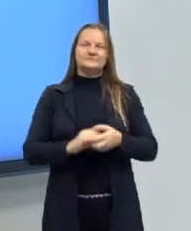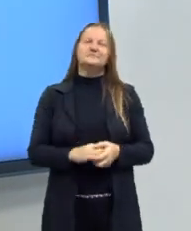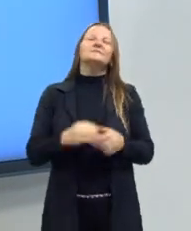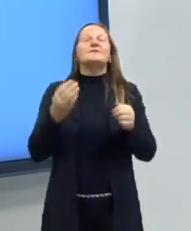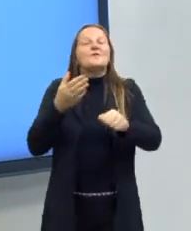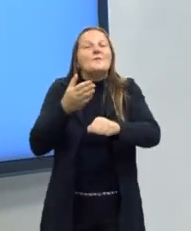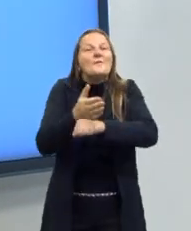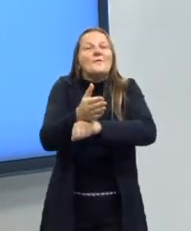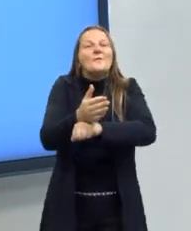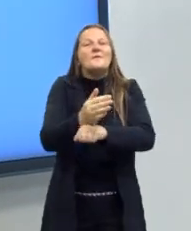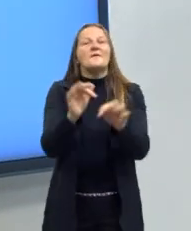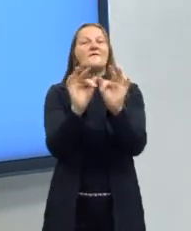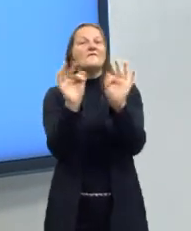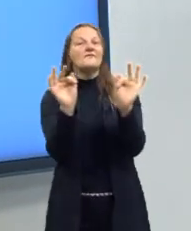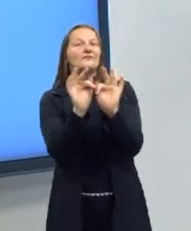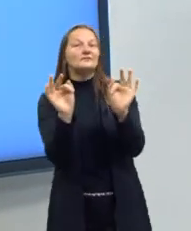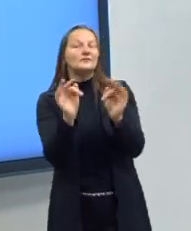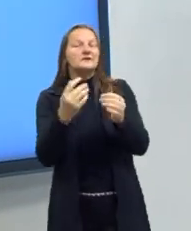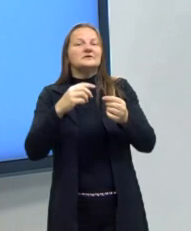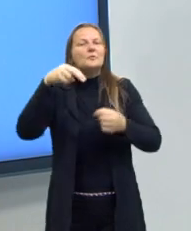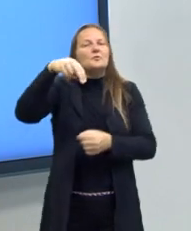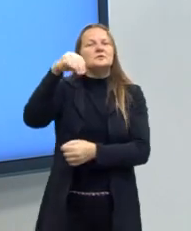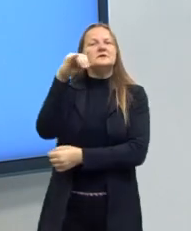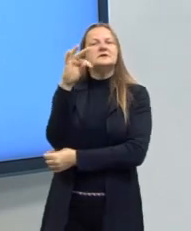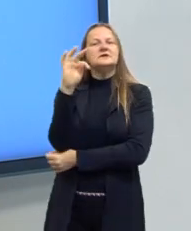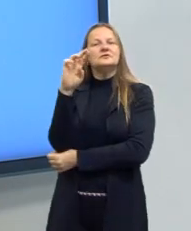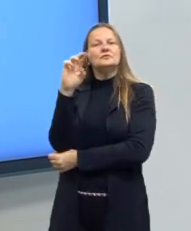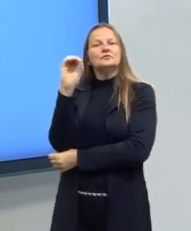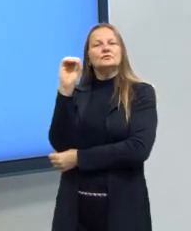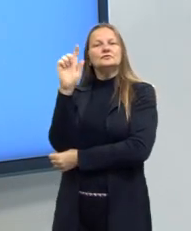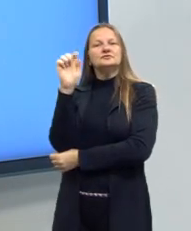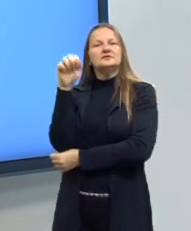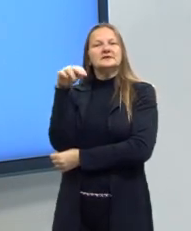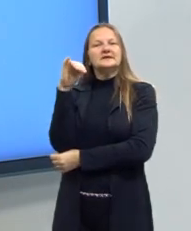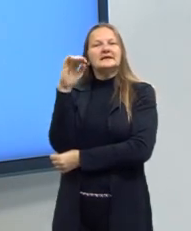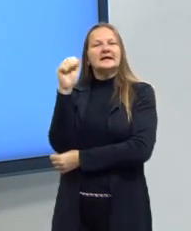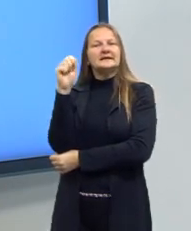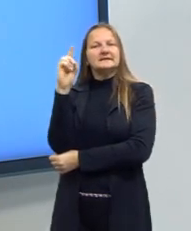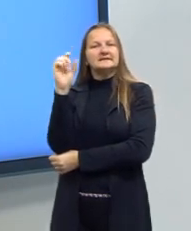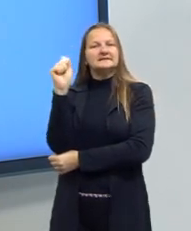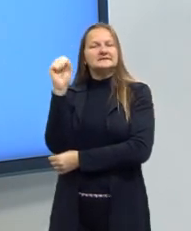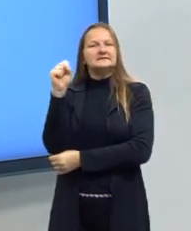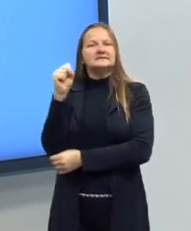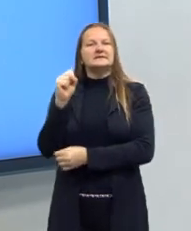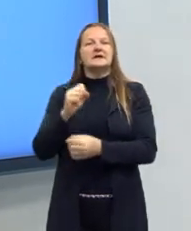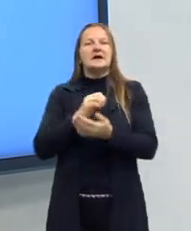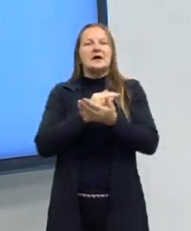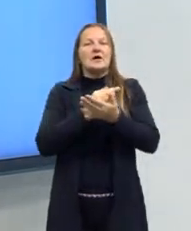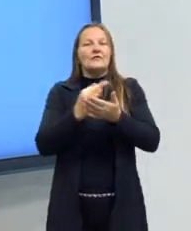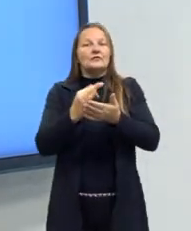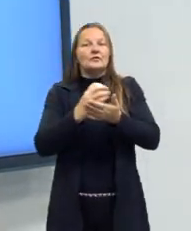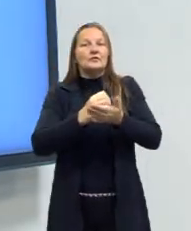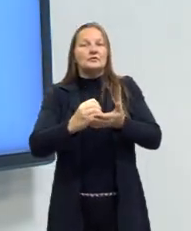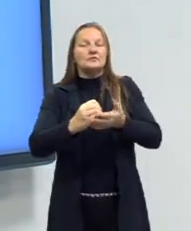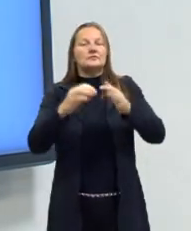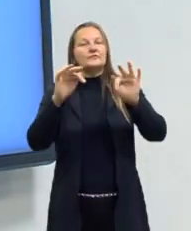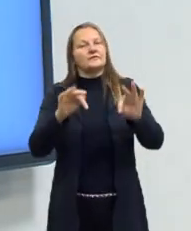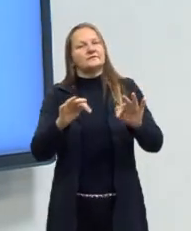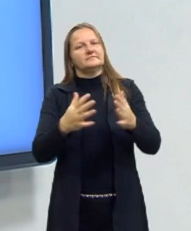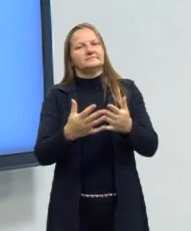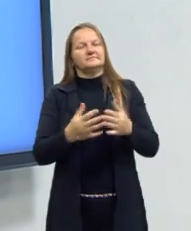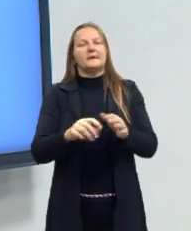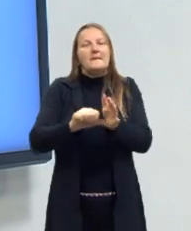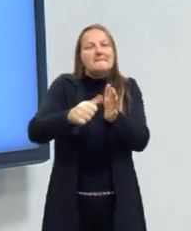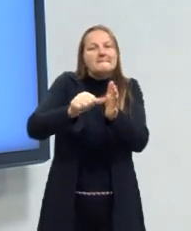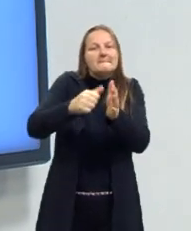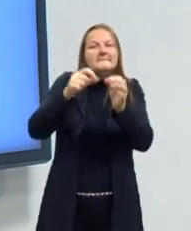entrar nas funções nitrogenadas, encerrando então as funções orgânicas, da Química Orgânica. Primeiro,